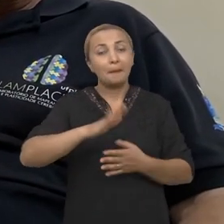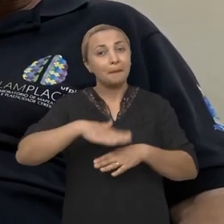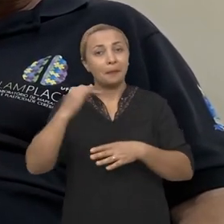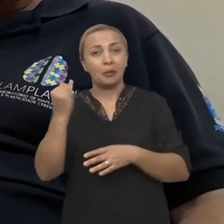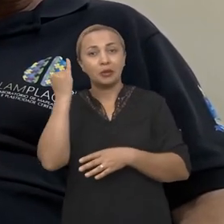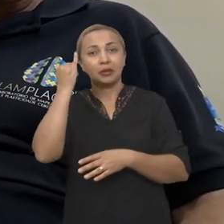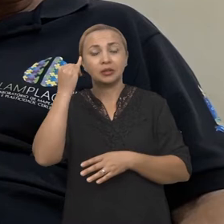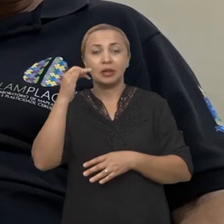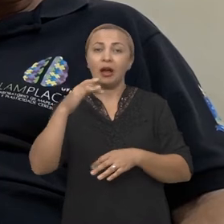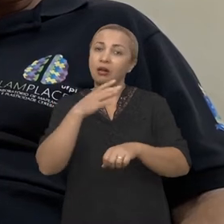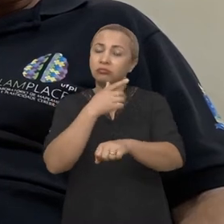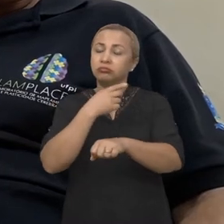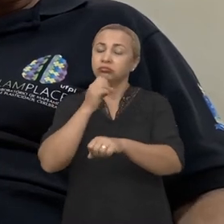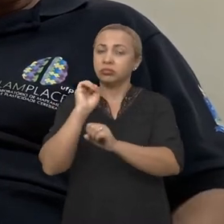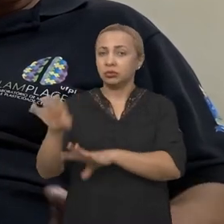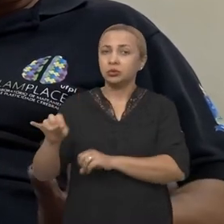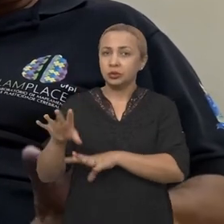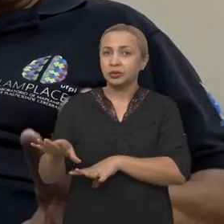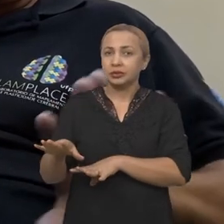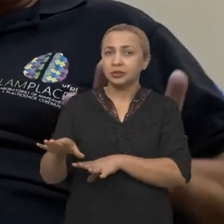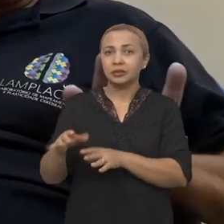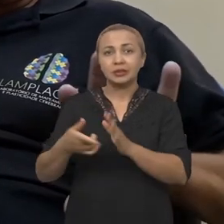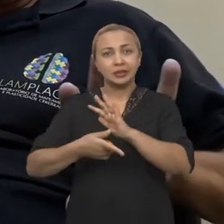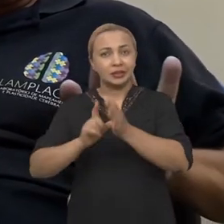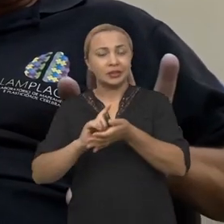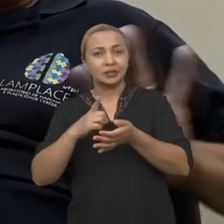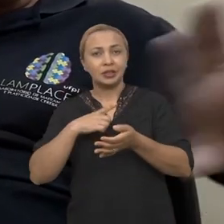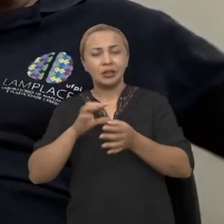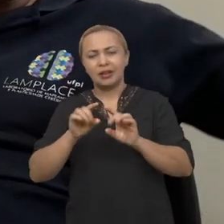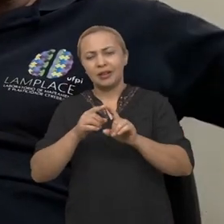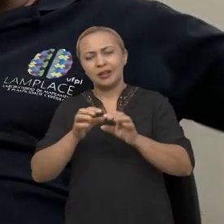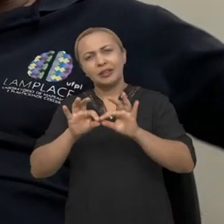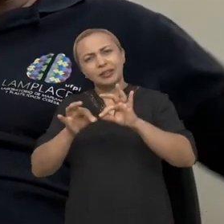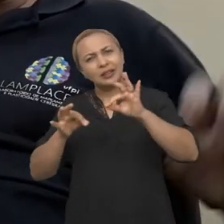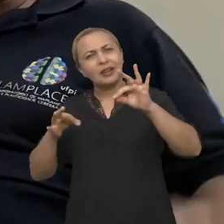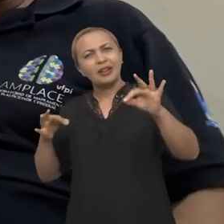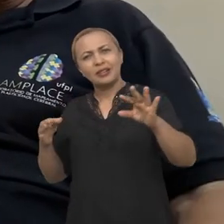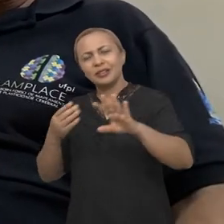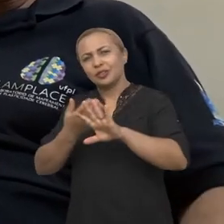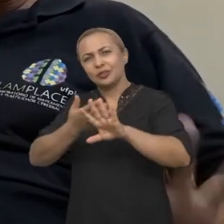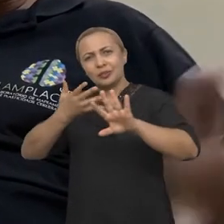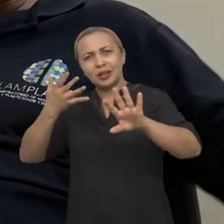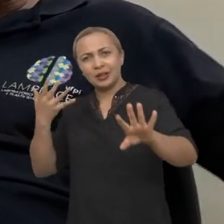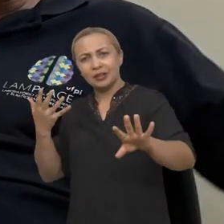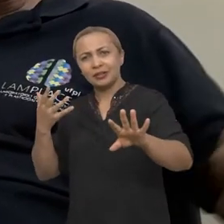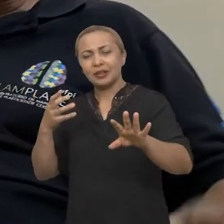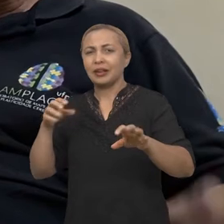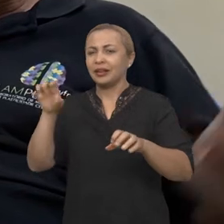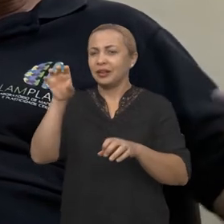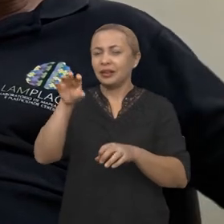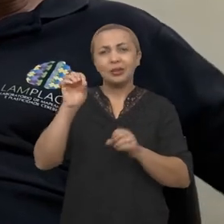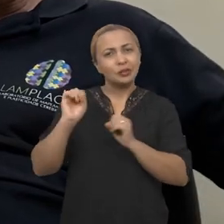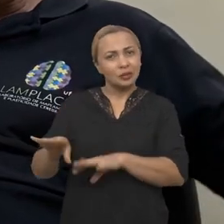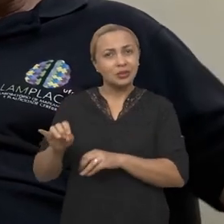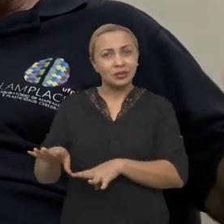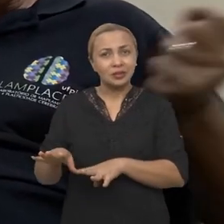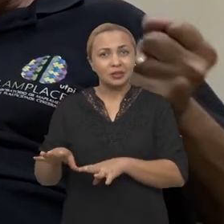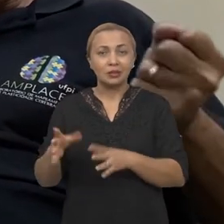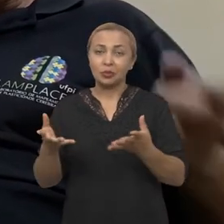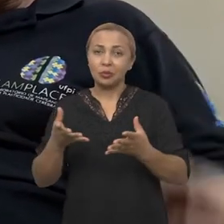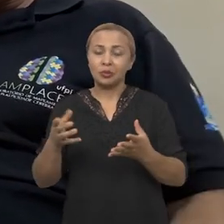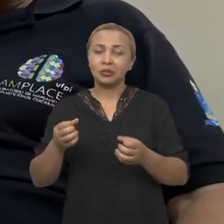que antes era meio distanciada da educação, excluída da educação. Hoje ela